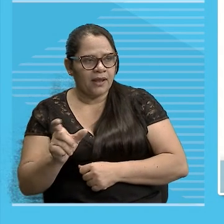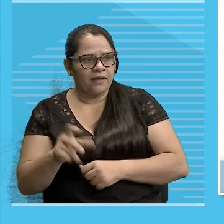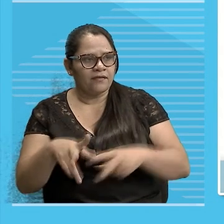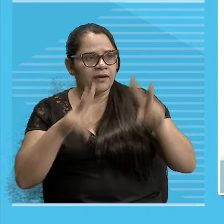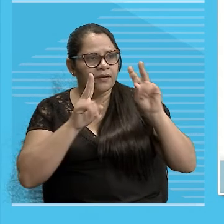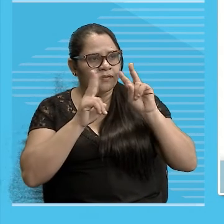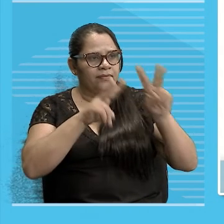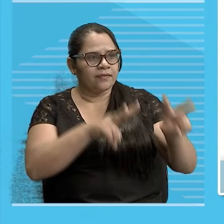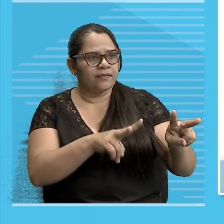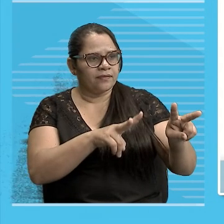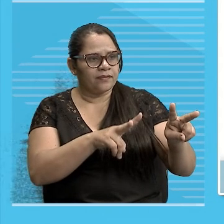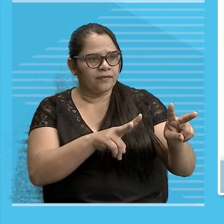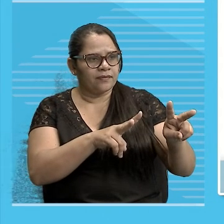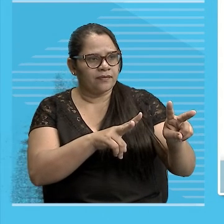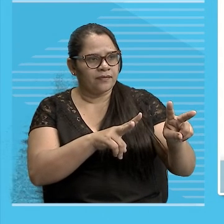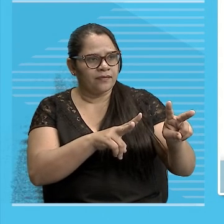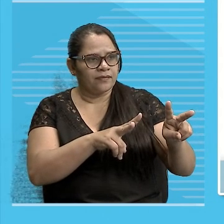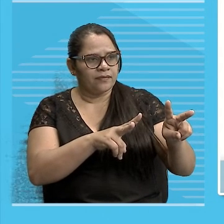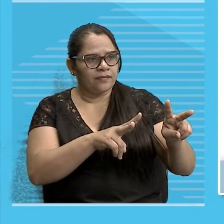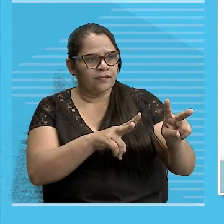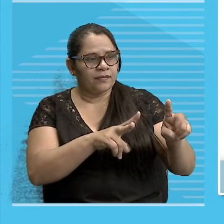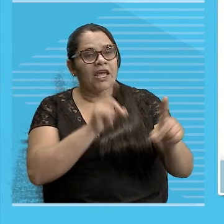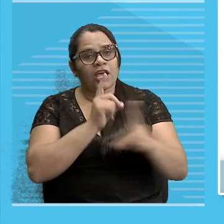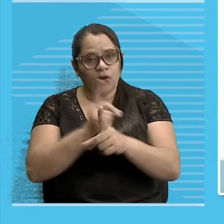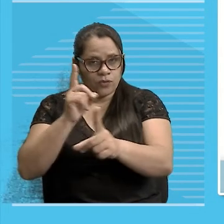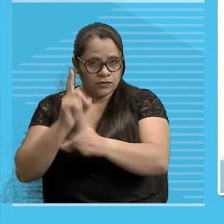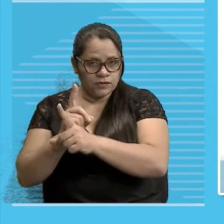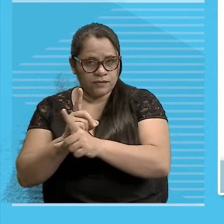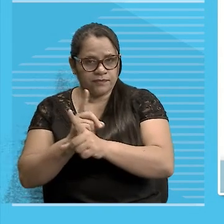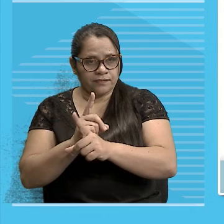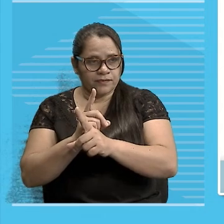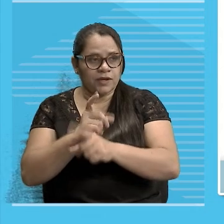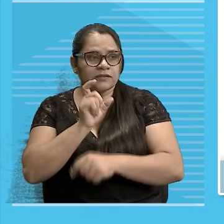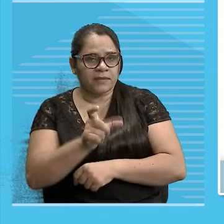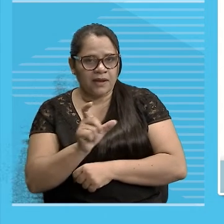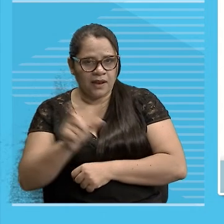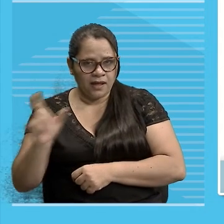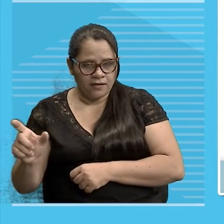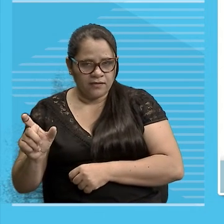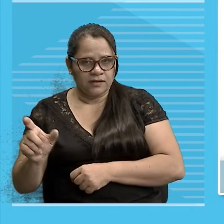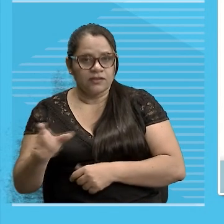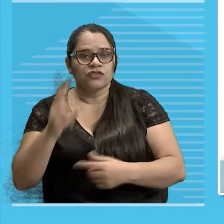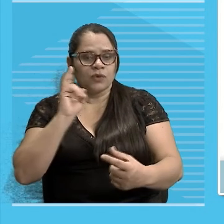Os elementos Do radical Lobo Aí vem aqui ó